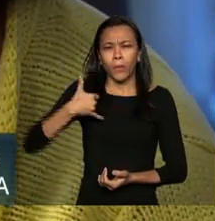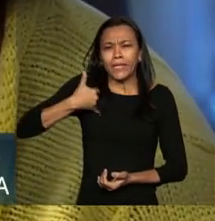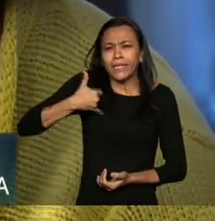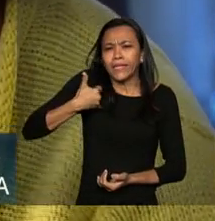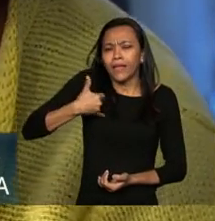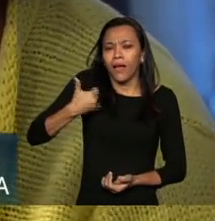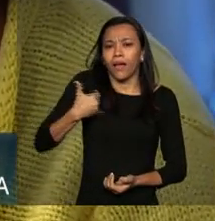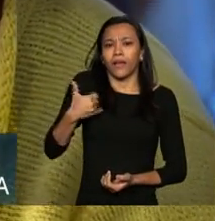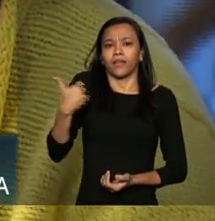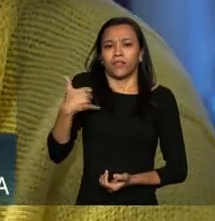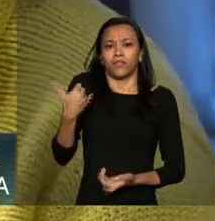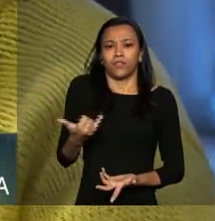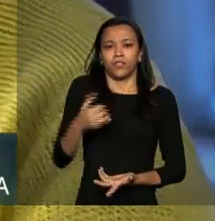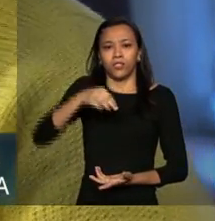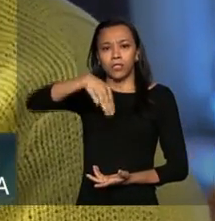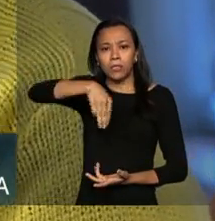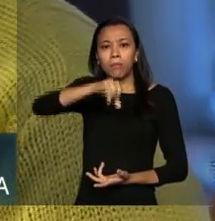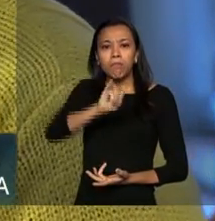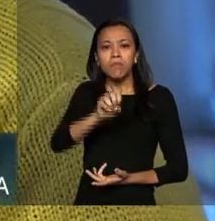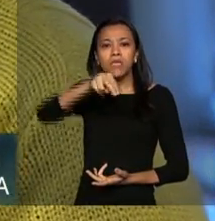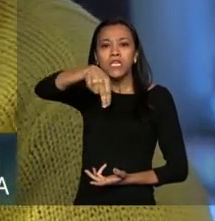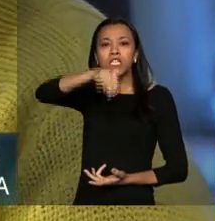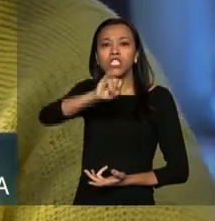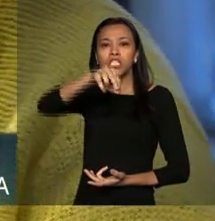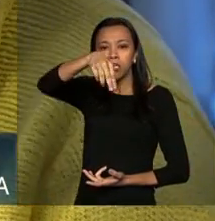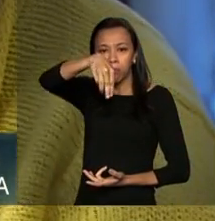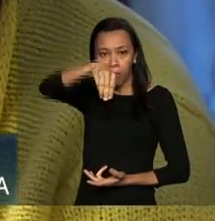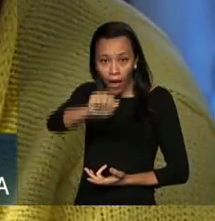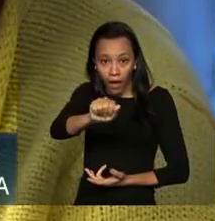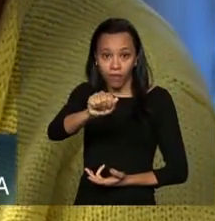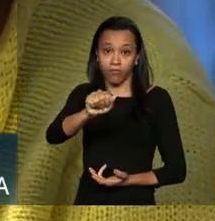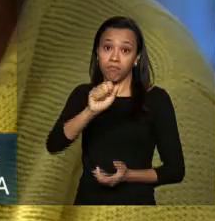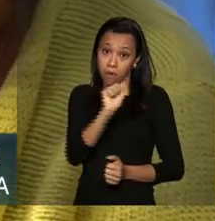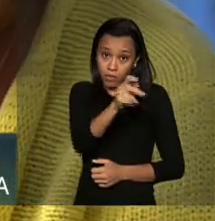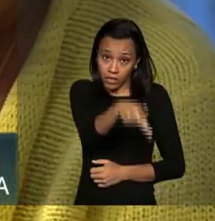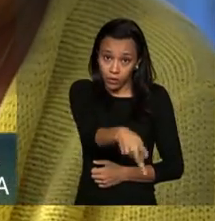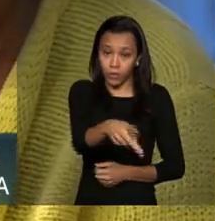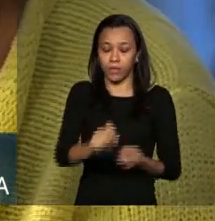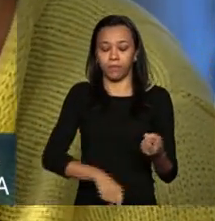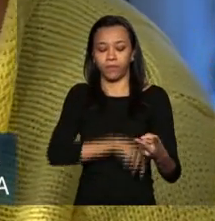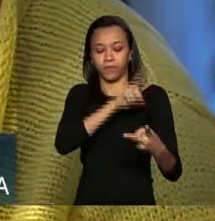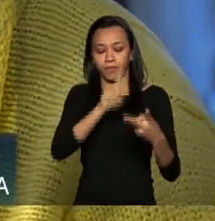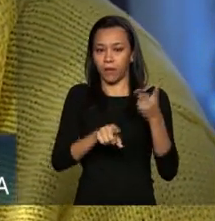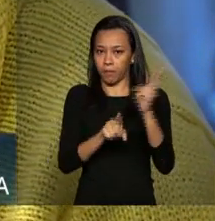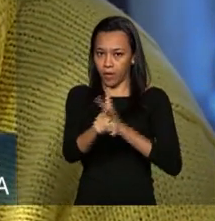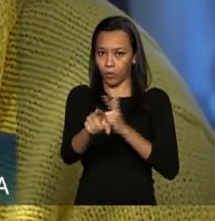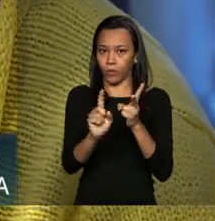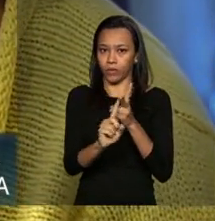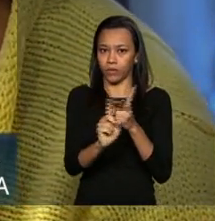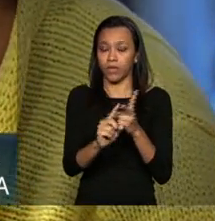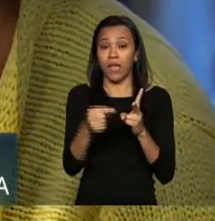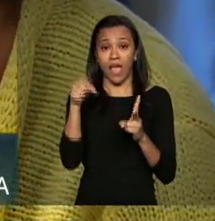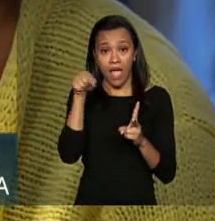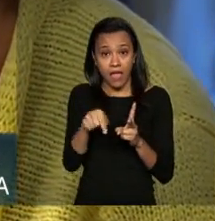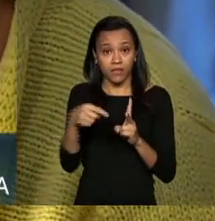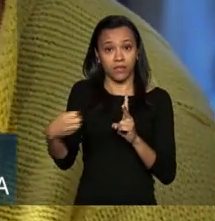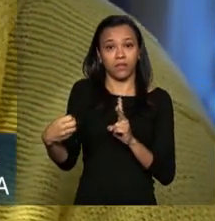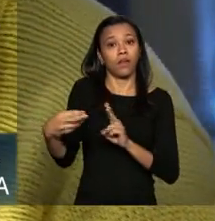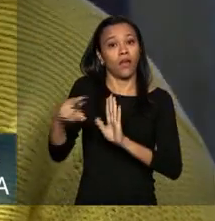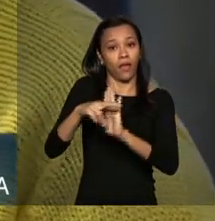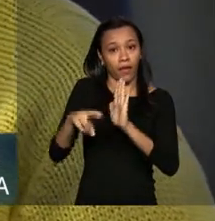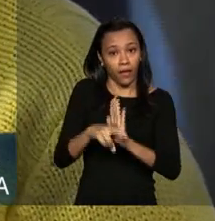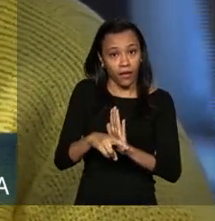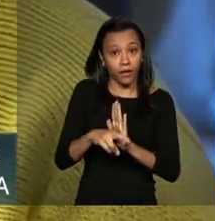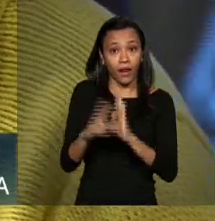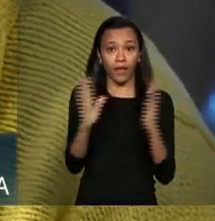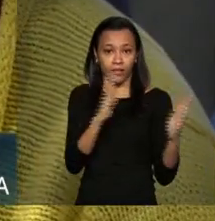mínima hoje prevista para a aposentadoria segundo nessa nessa regra a transição é de